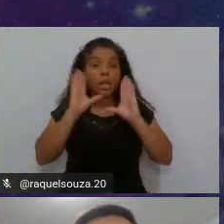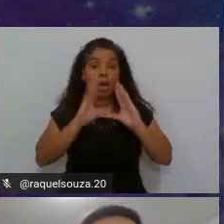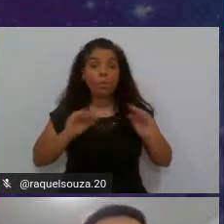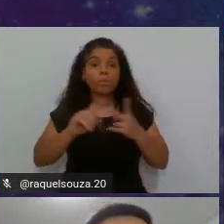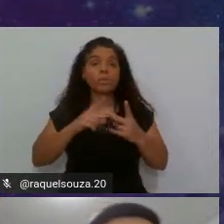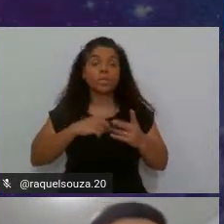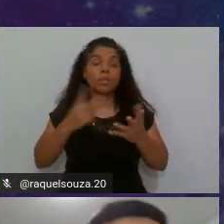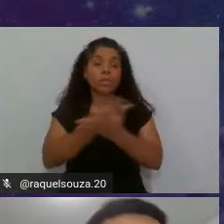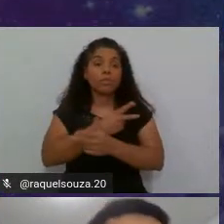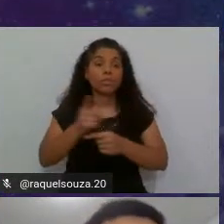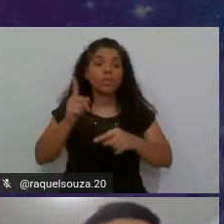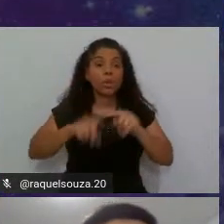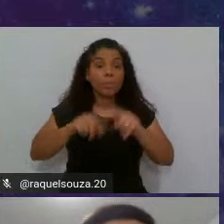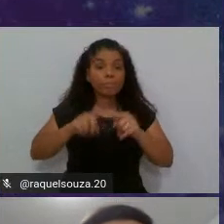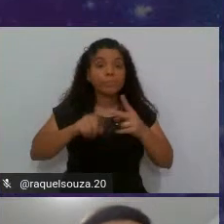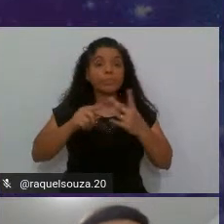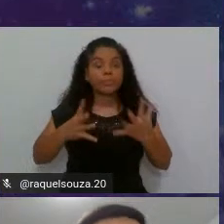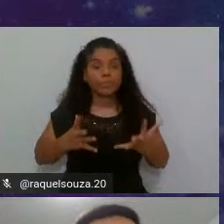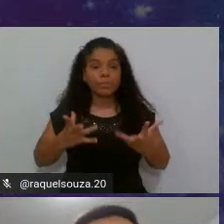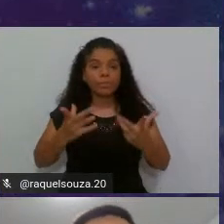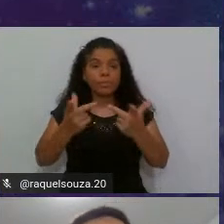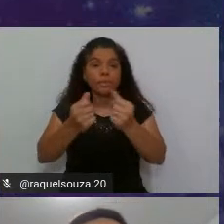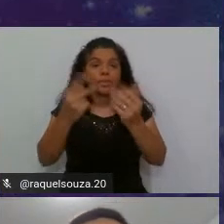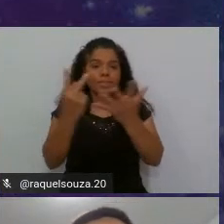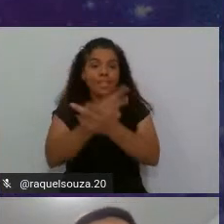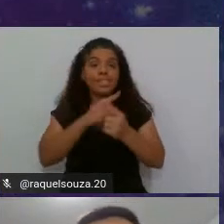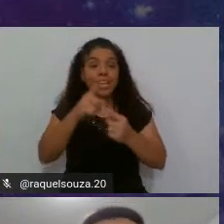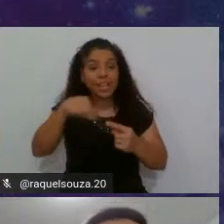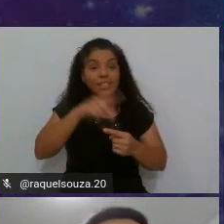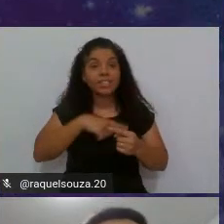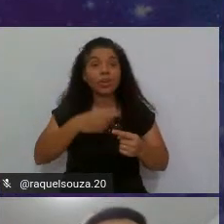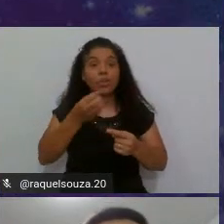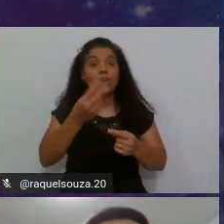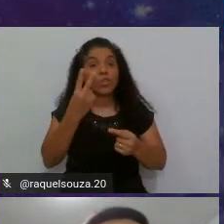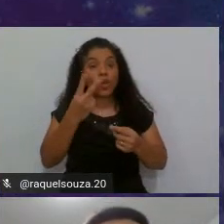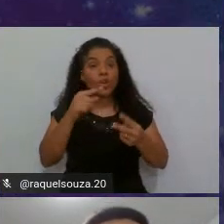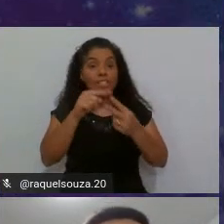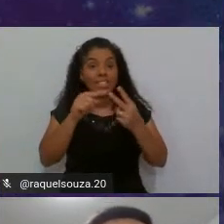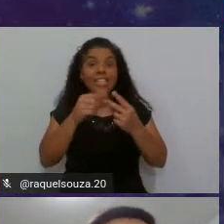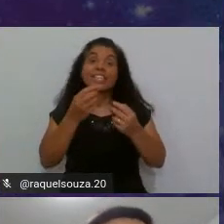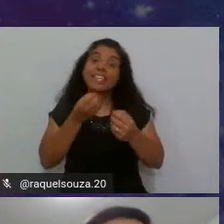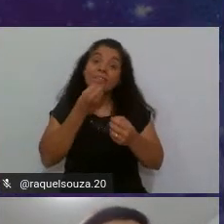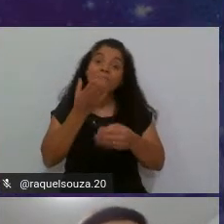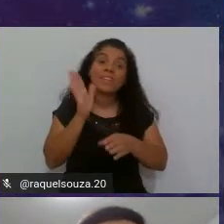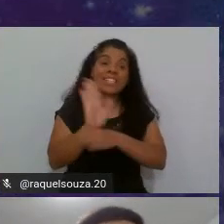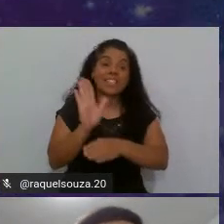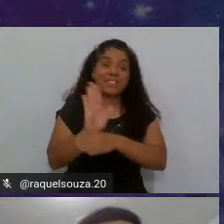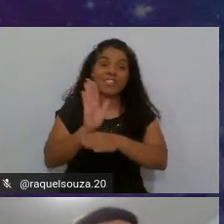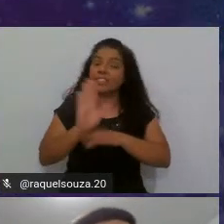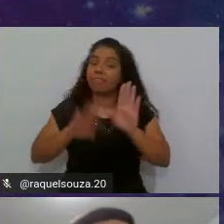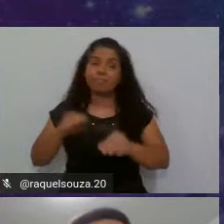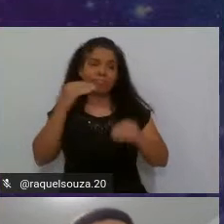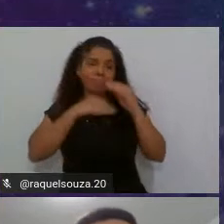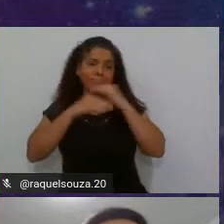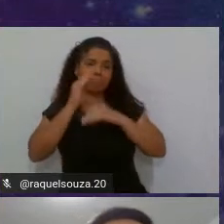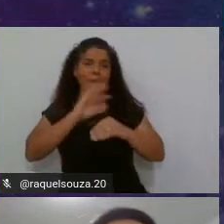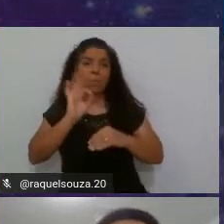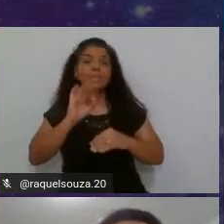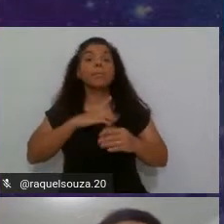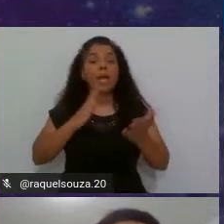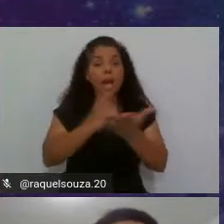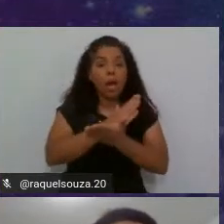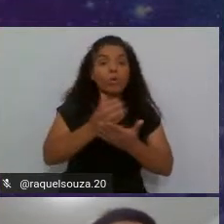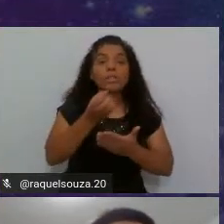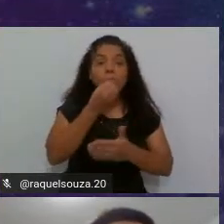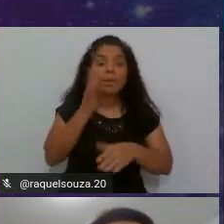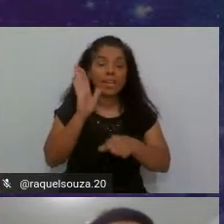do produto, visando a qualidade. Então, esses são dois benefícios que a gente muitas vezes não percebe. E tem alguns benefícios